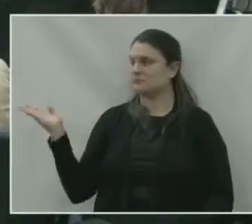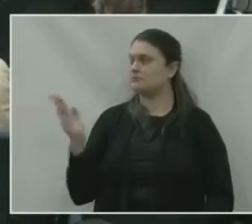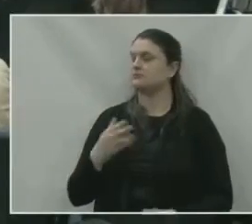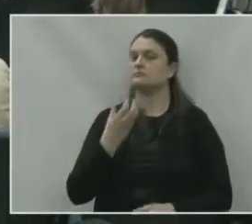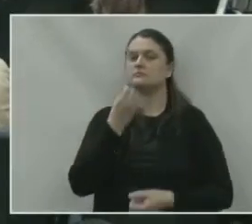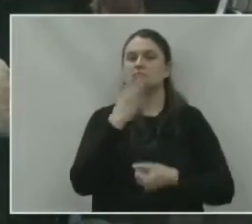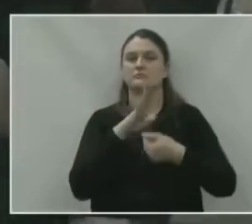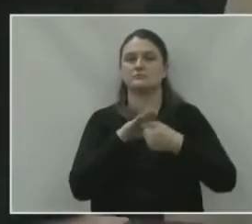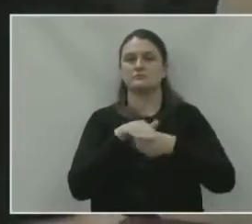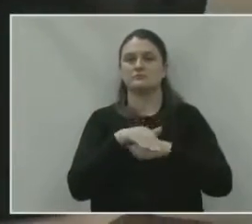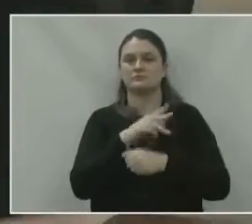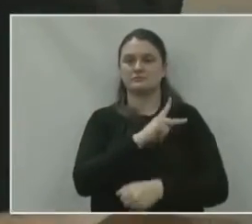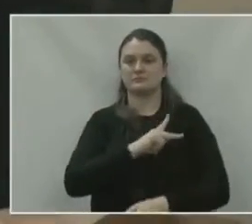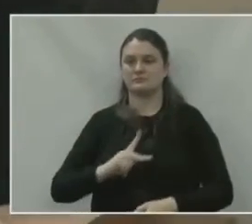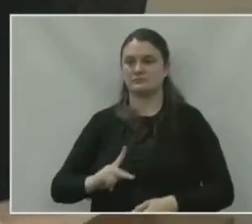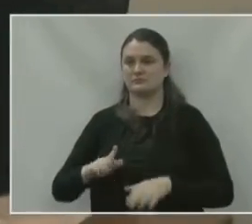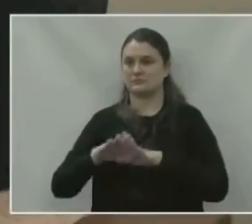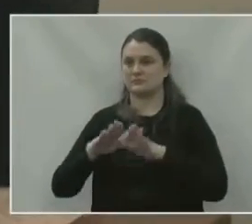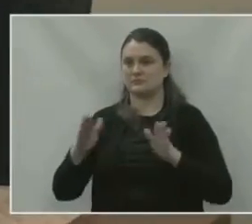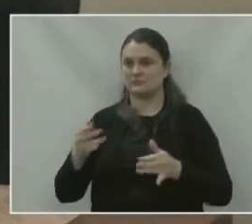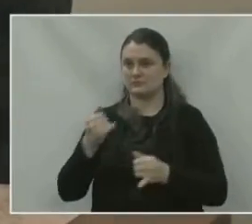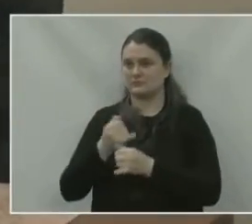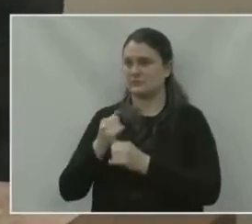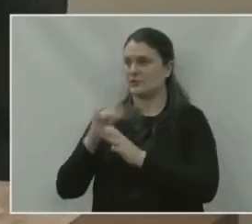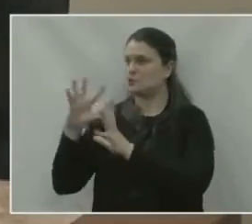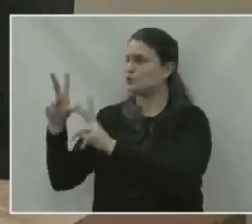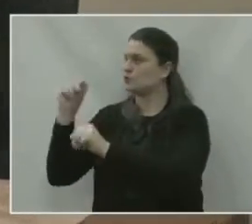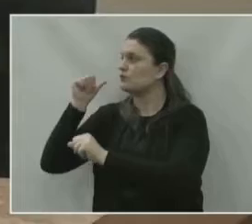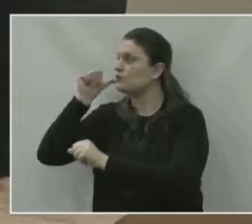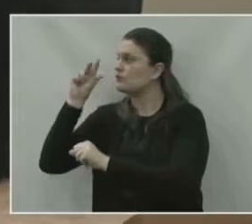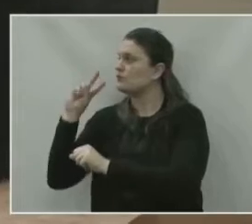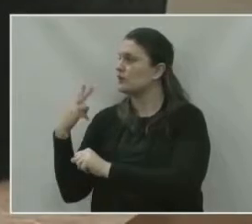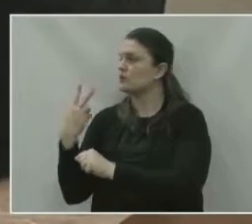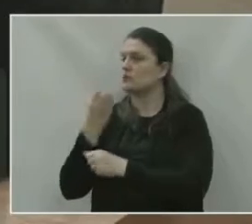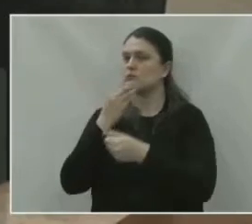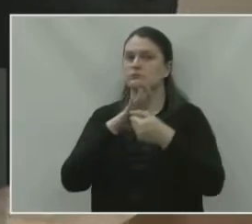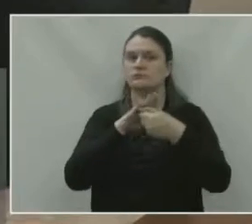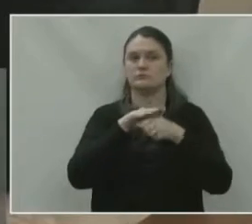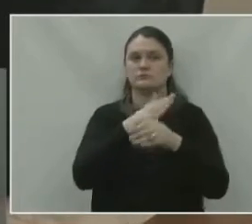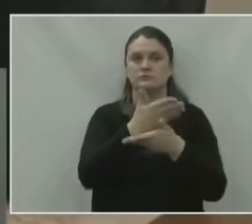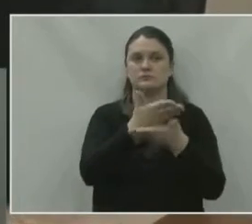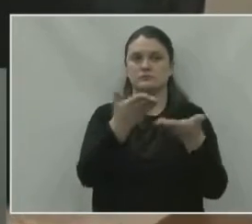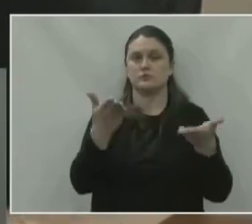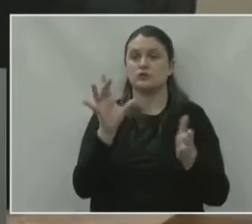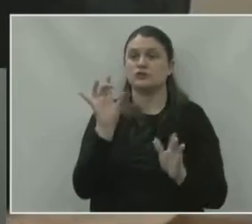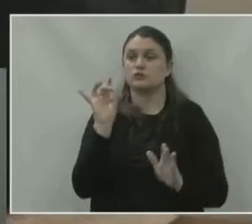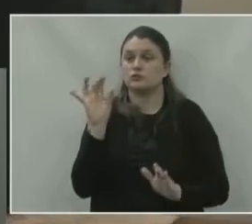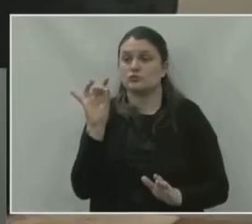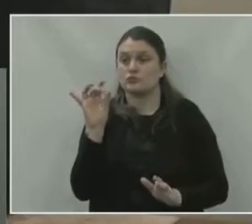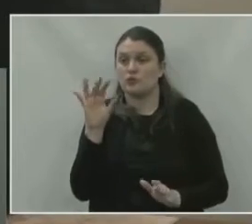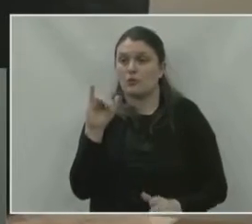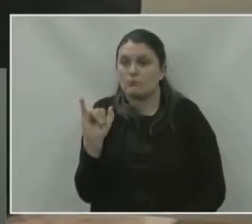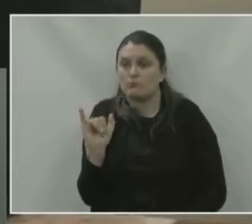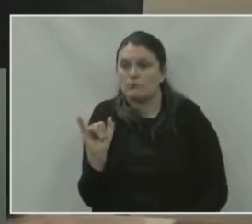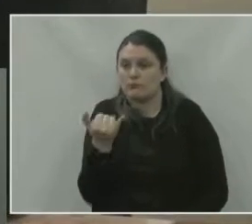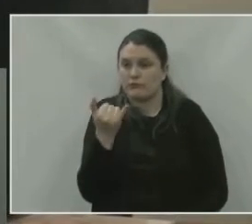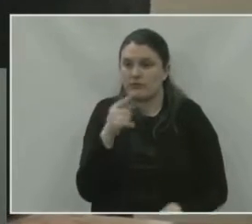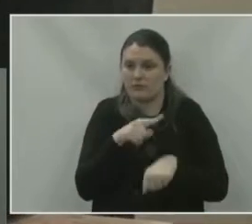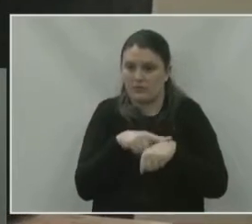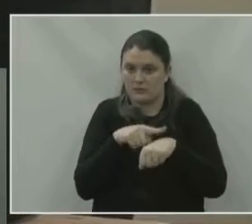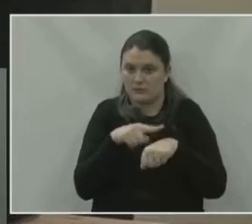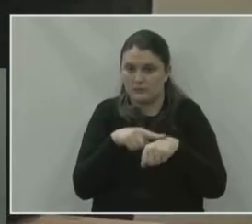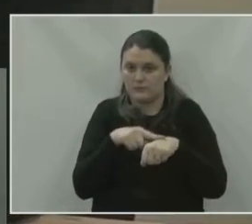Boa noite, senhor presidente, mesa de diretora, vereadores, vereadora, pública que presente, boa noite a todos. Eu apenas gostaria de aproveitar esse momento